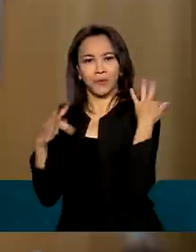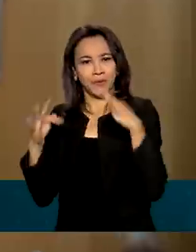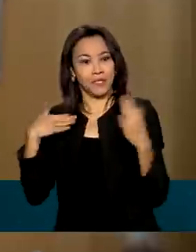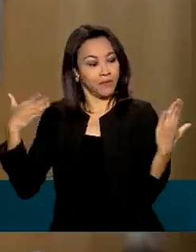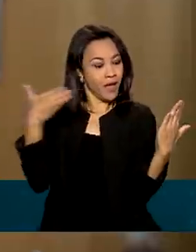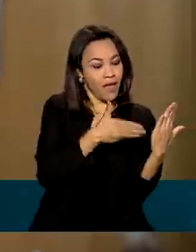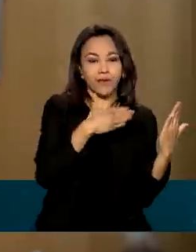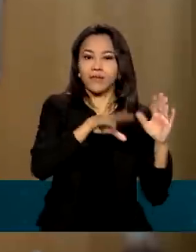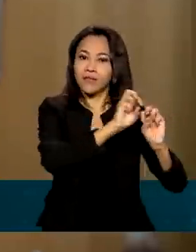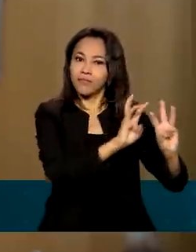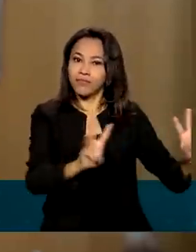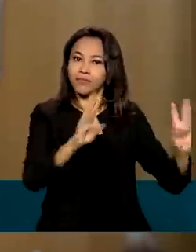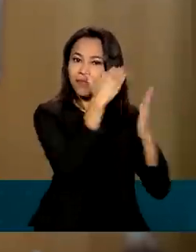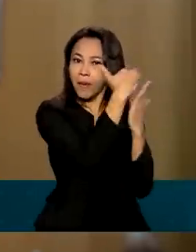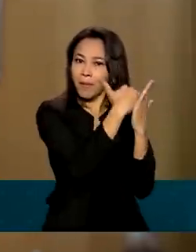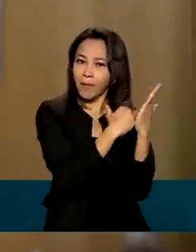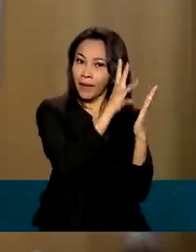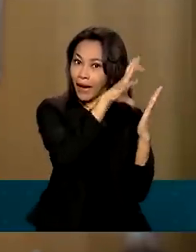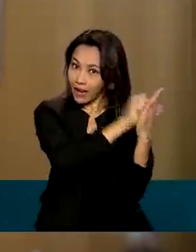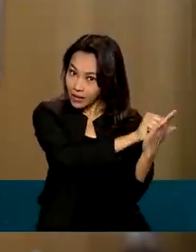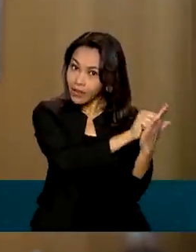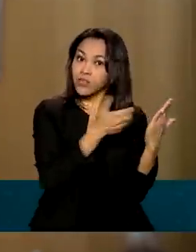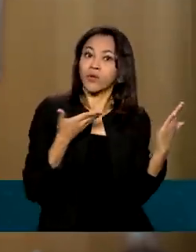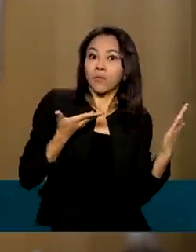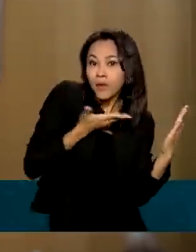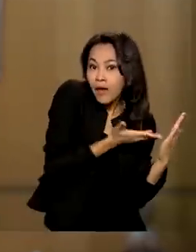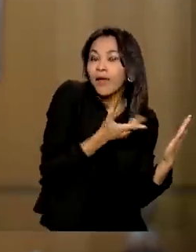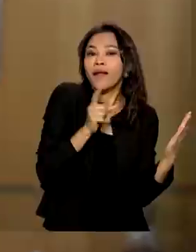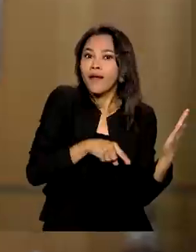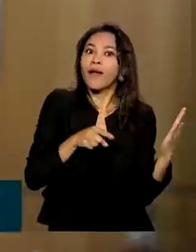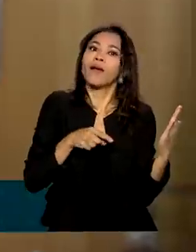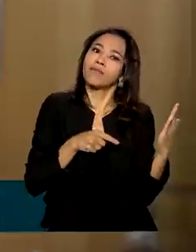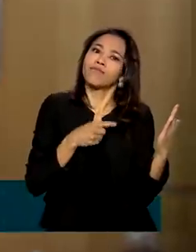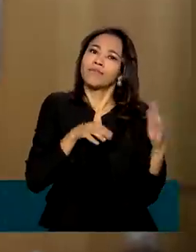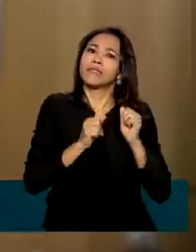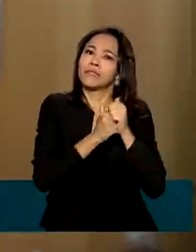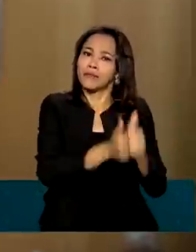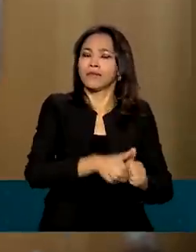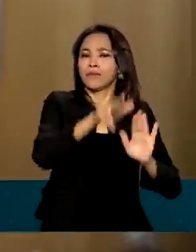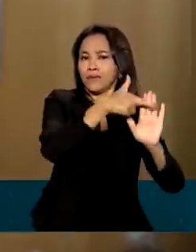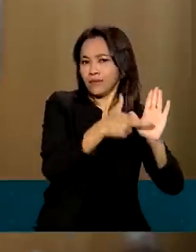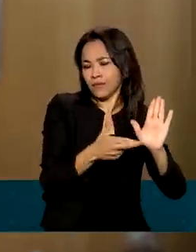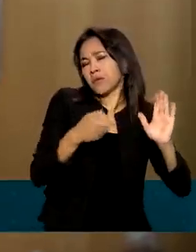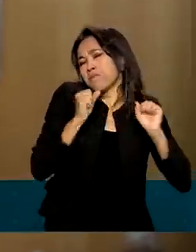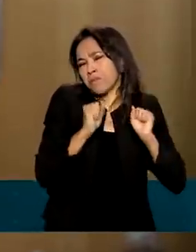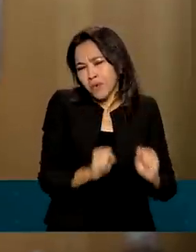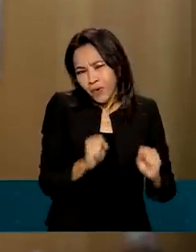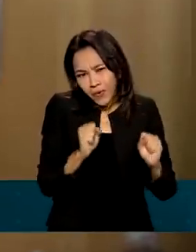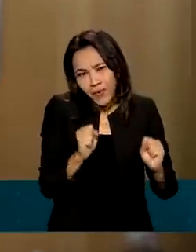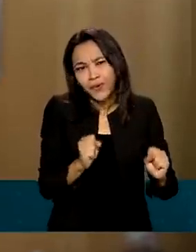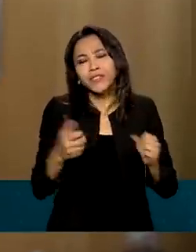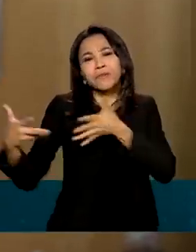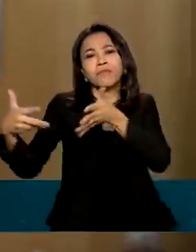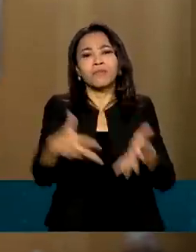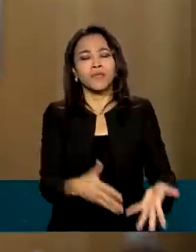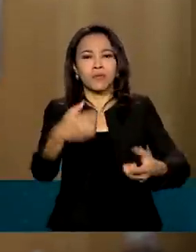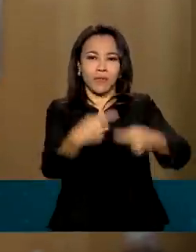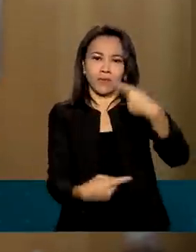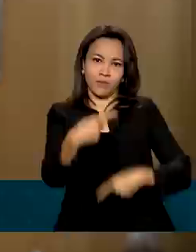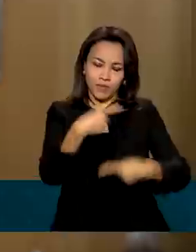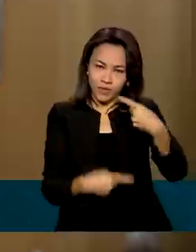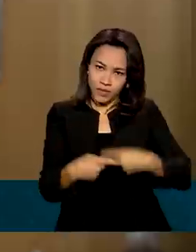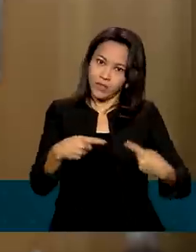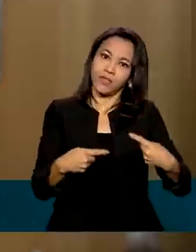que nos assegura que aqueles prestadores atuam de maneira formal e, portanto, podem fazer parte das políticas públicas